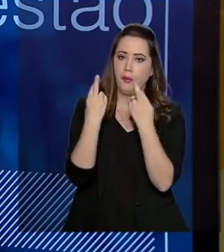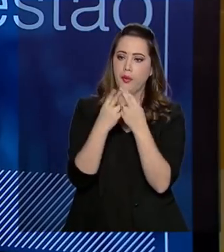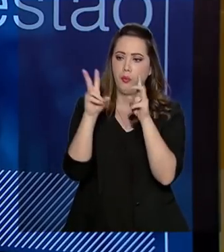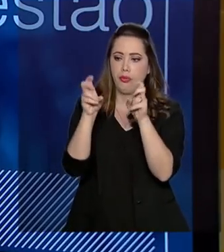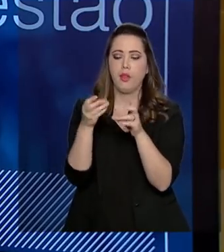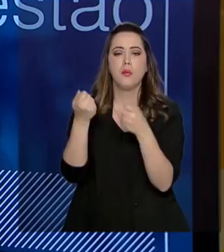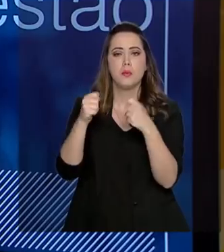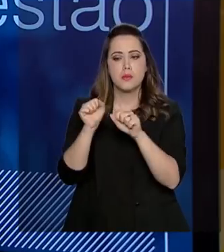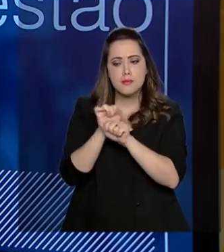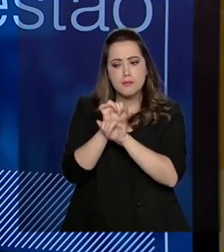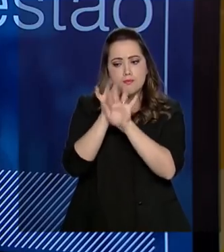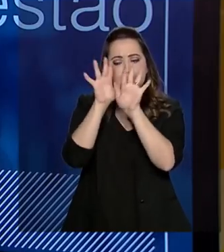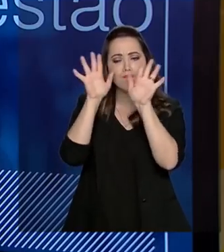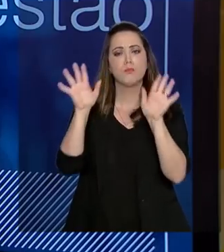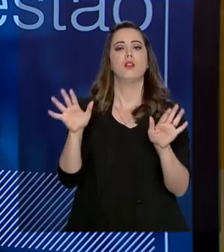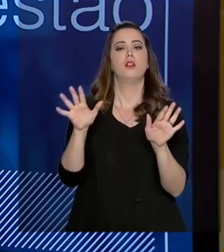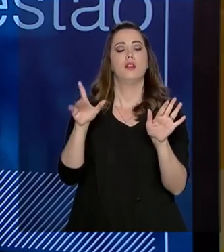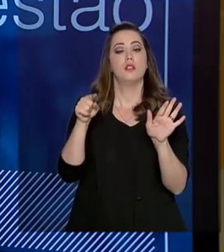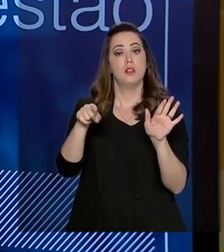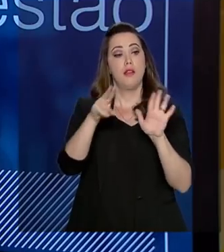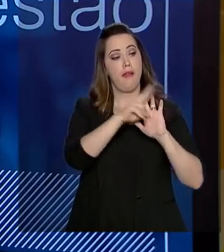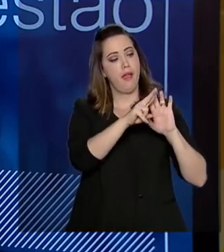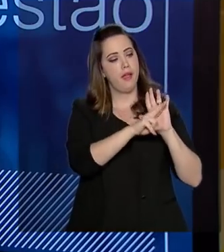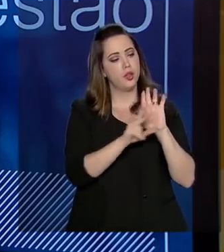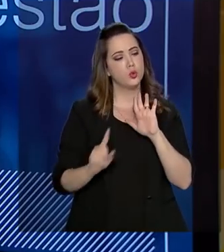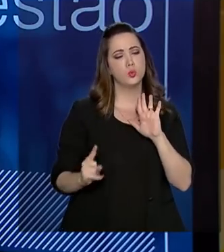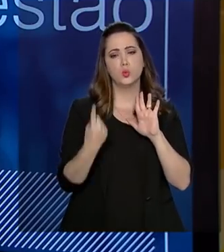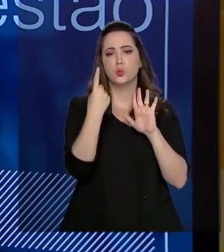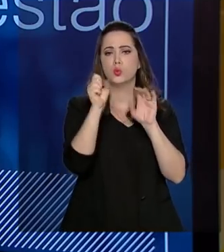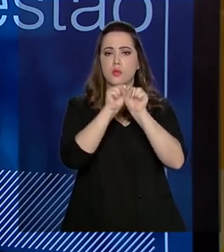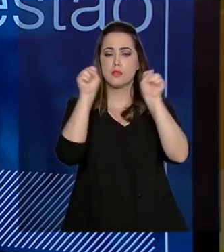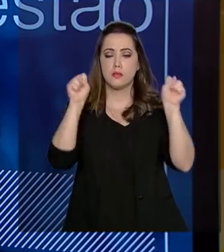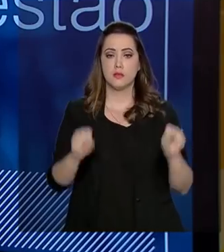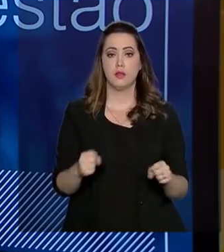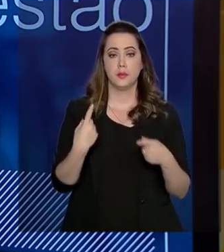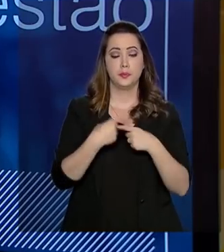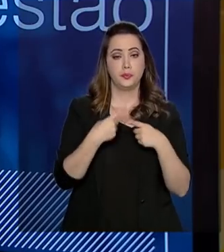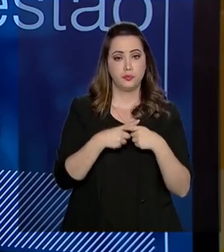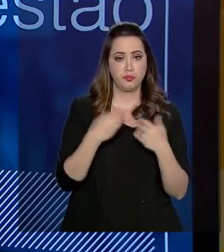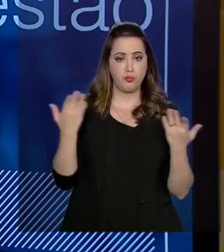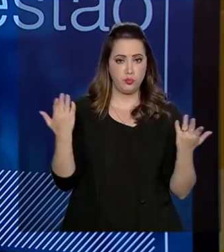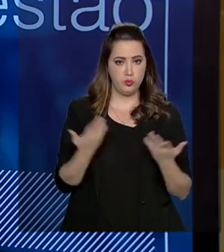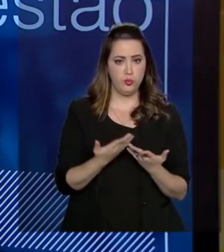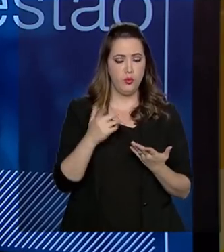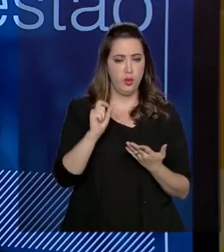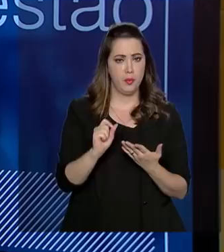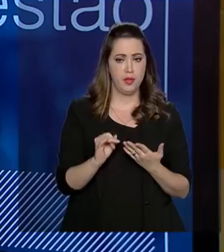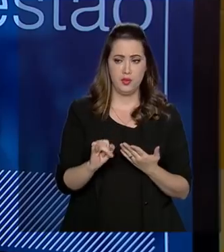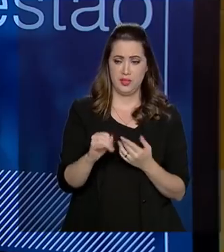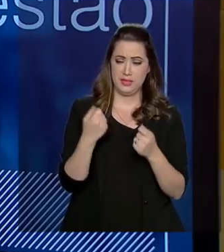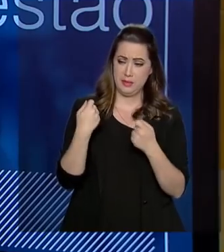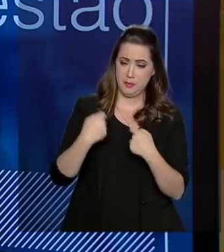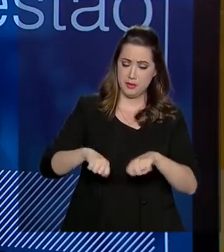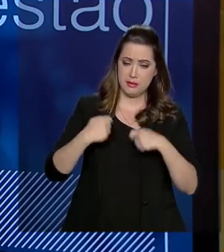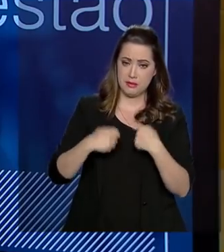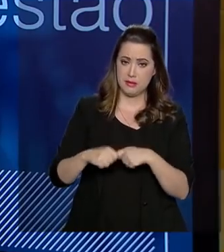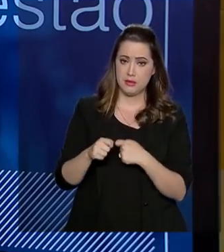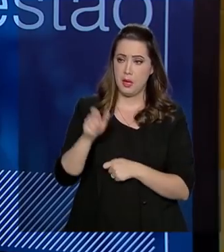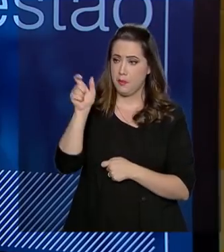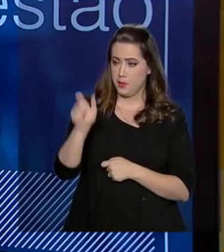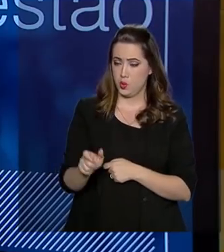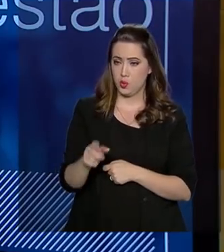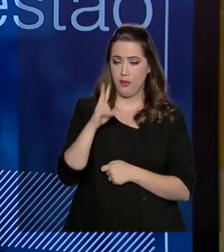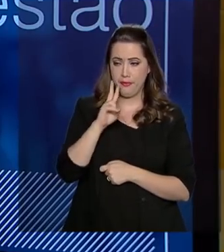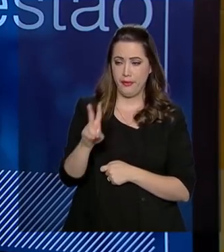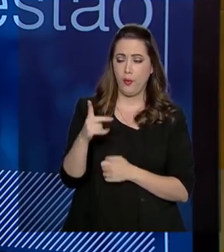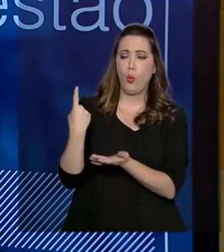tentando colocar é uma regra clara num sistema único, visto que hoje, caso seja necessário o cidadão verificar a agenda